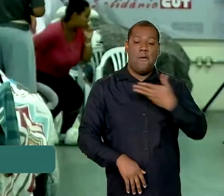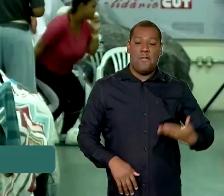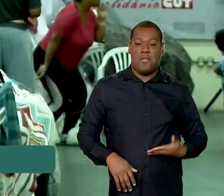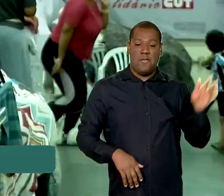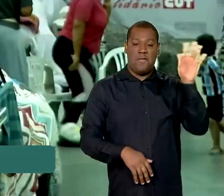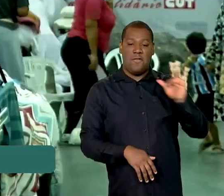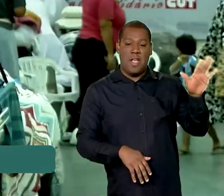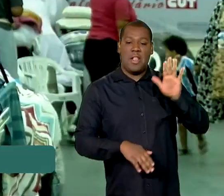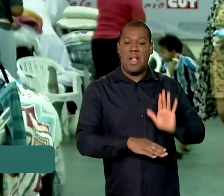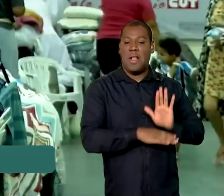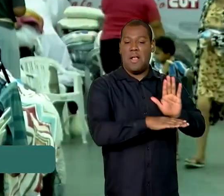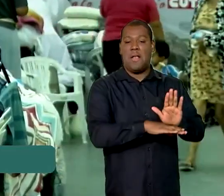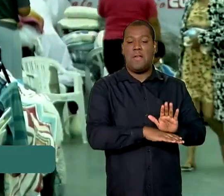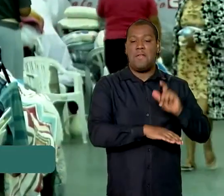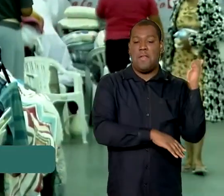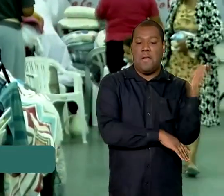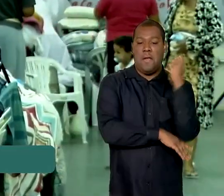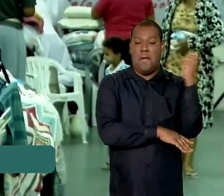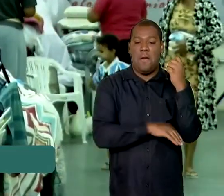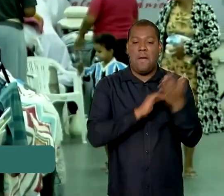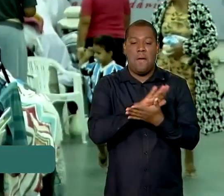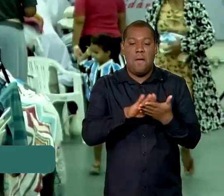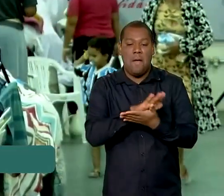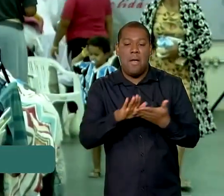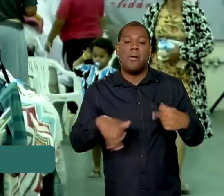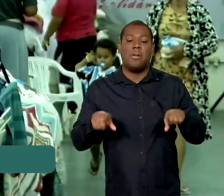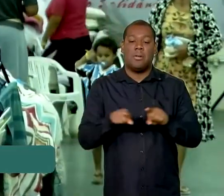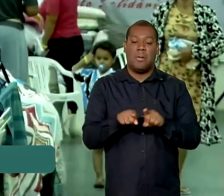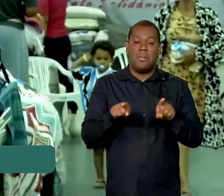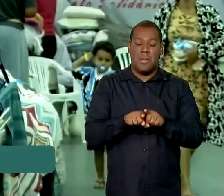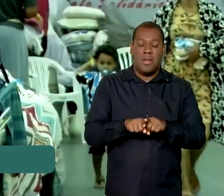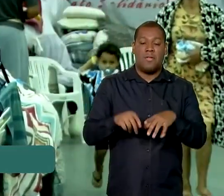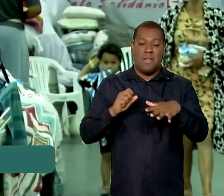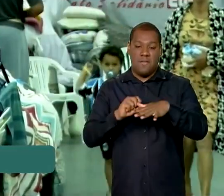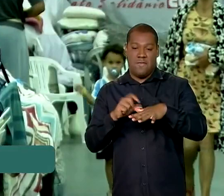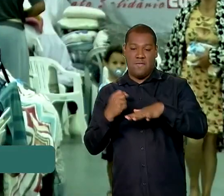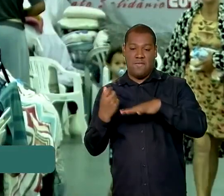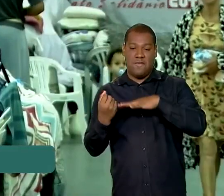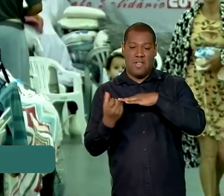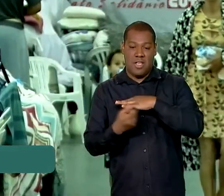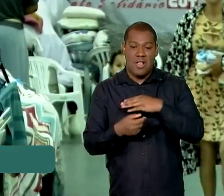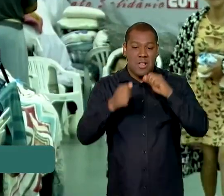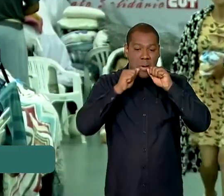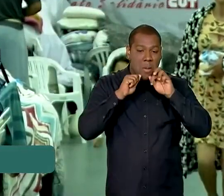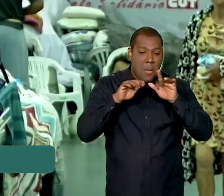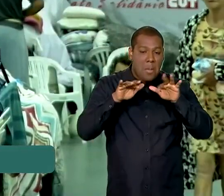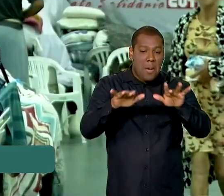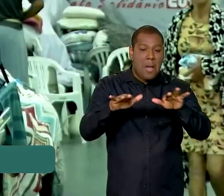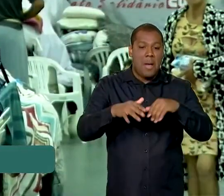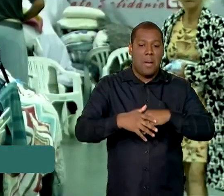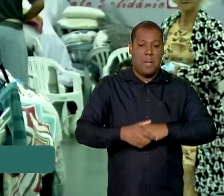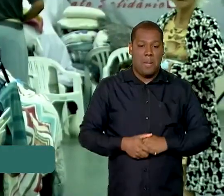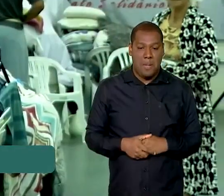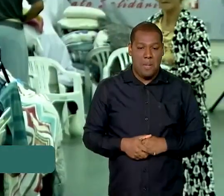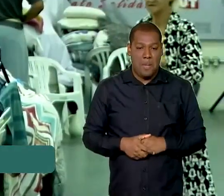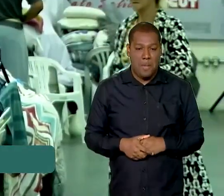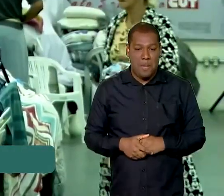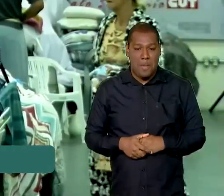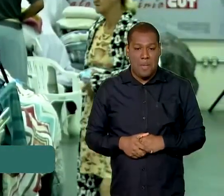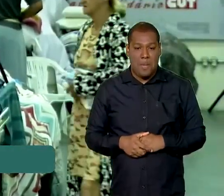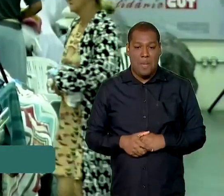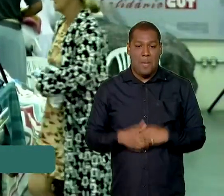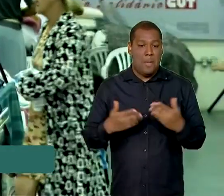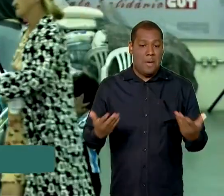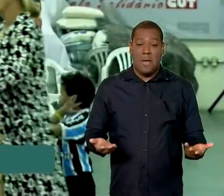situação e amenizar o que vem acontecendo, até mesmo aquelas pessoas só receberiam qualquer auxílio do governo caso estivessem no